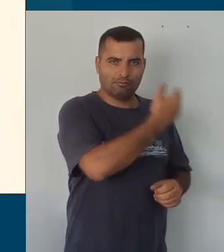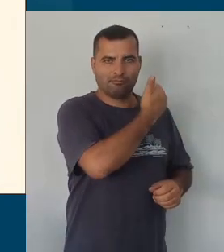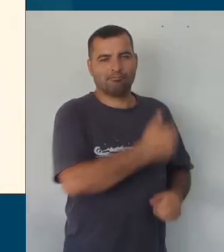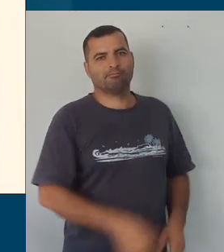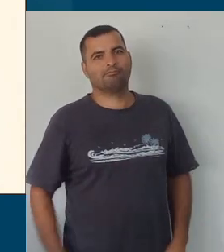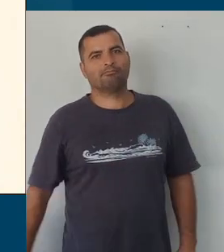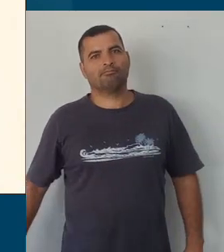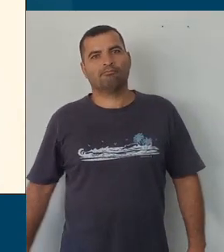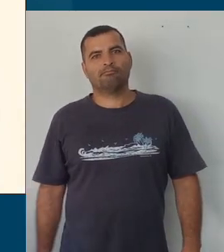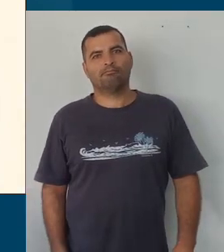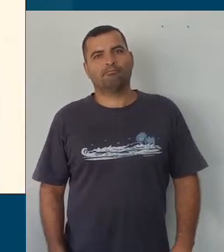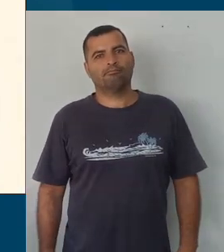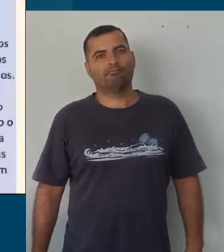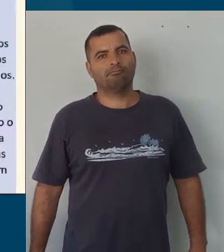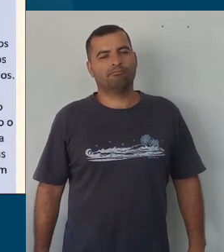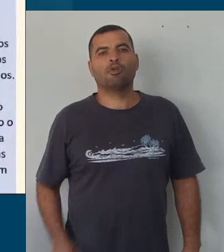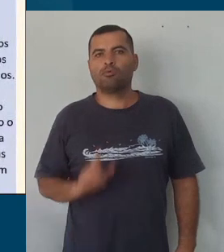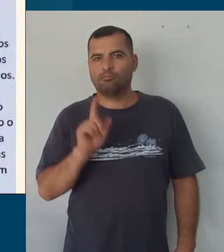O próximo.